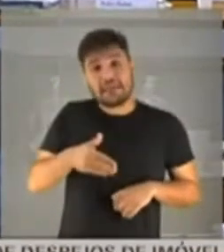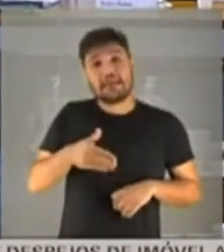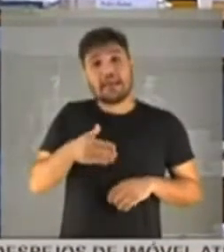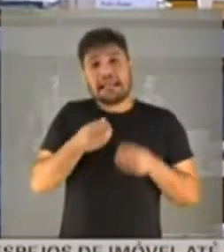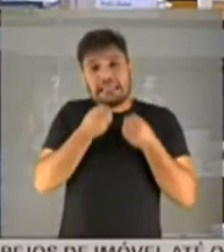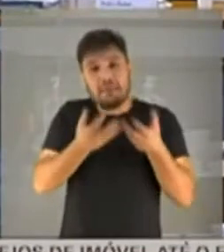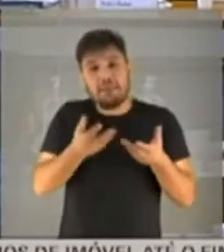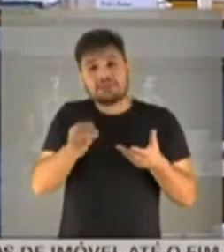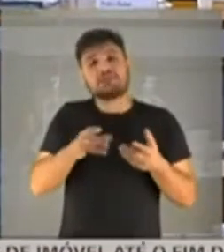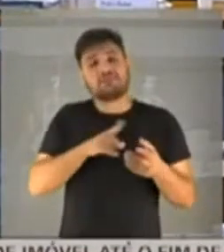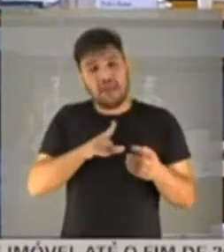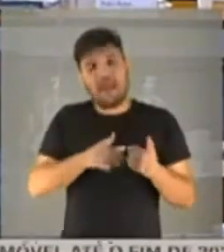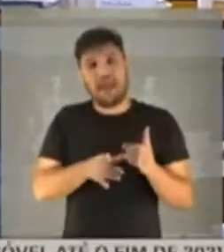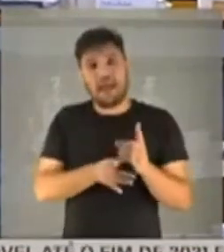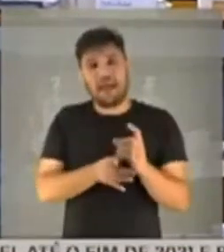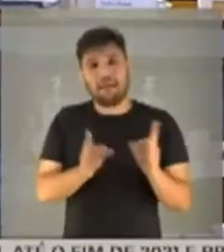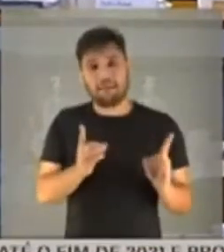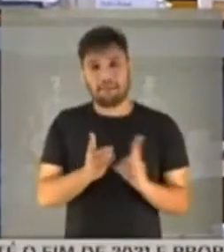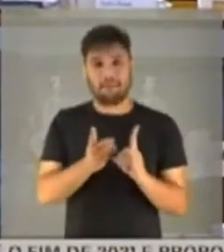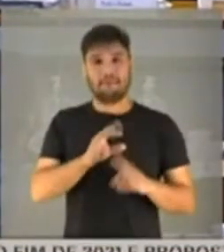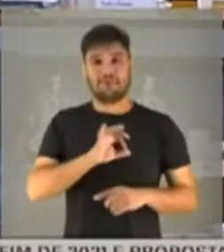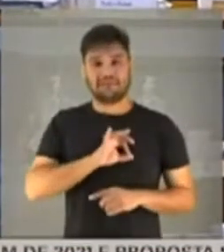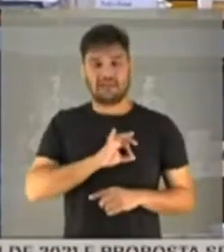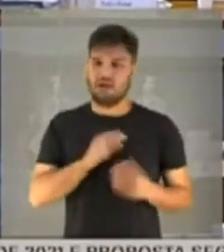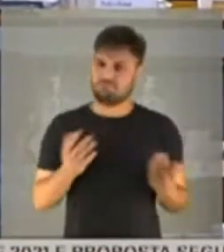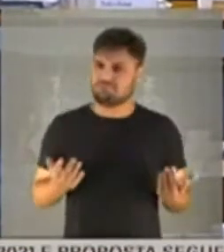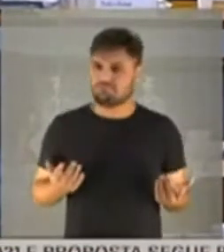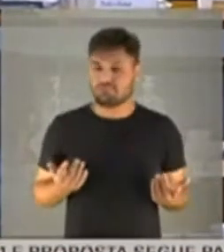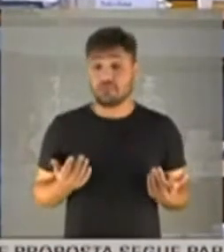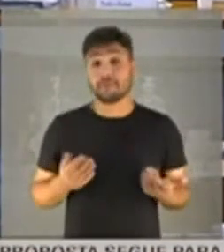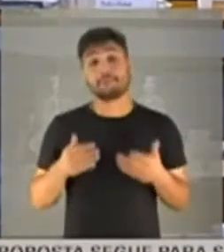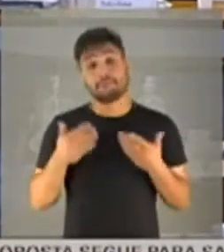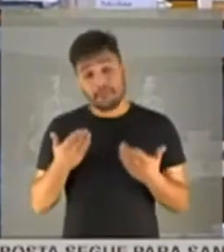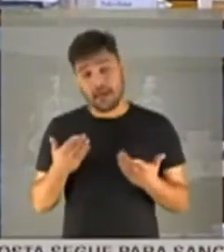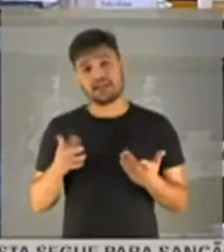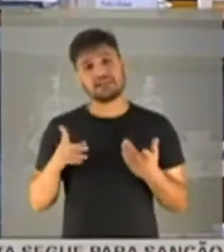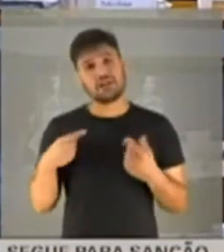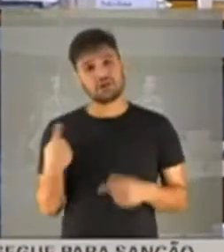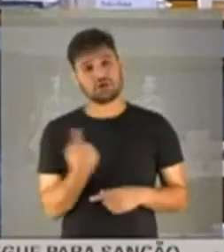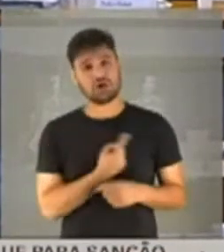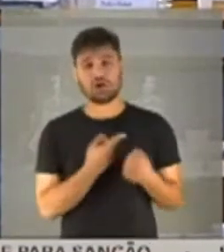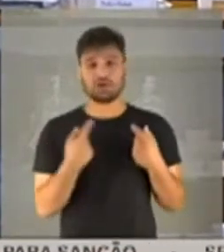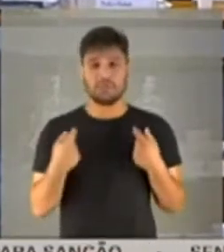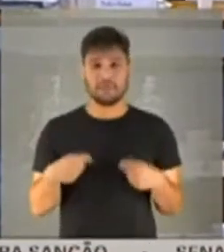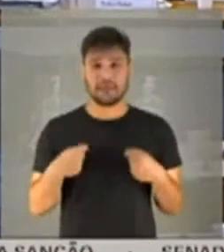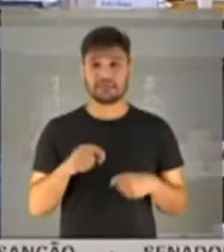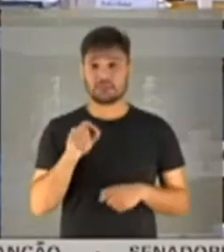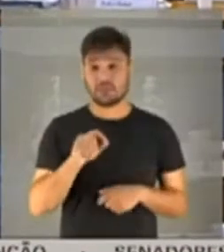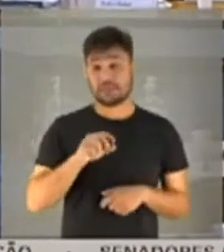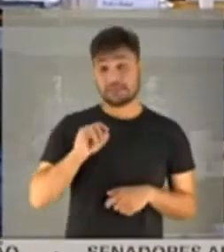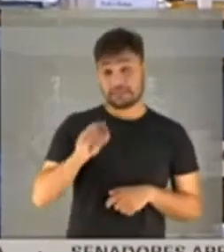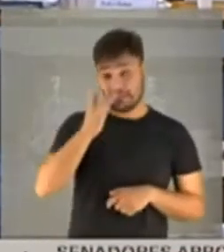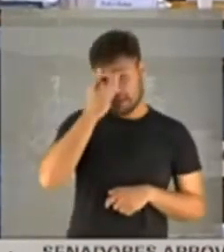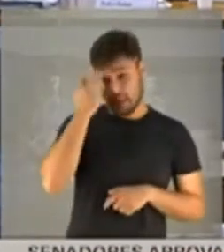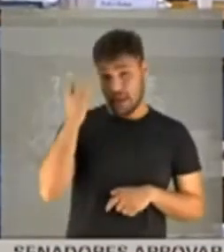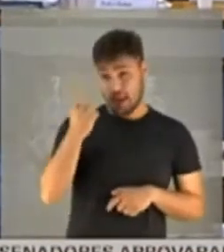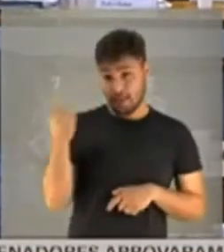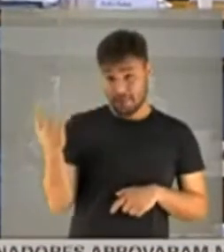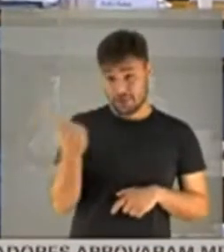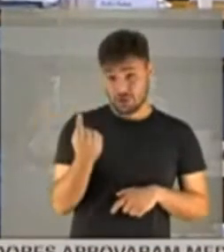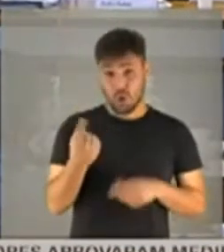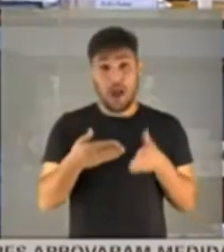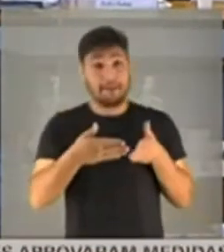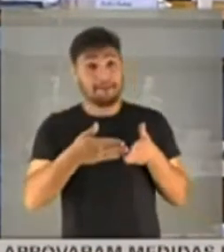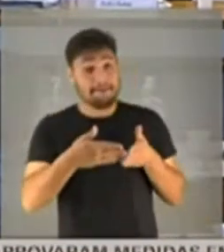proteção, não sei o quê. Então, veja bem, nós temos que ter, sinceramente, quando a pessoa pede